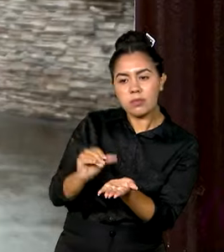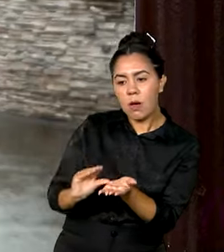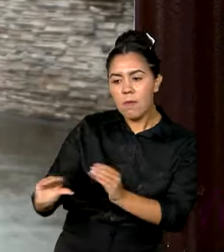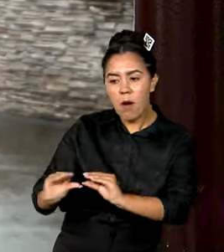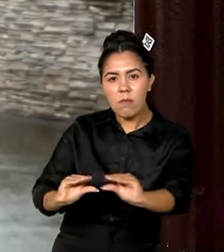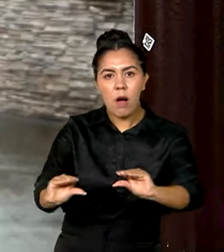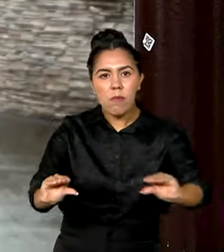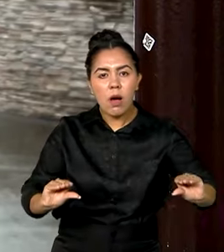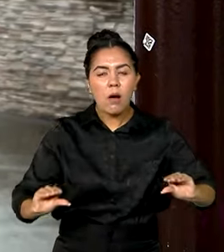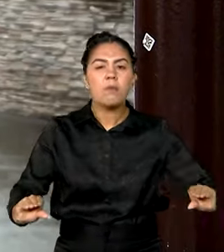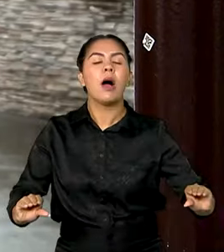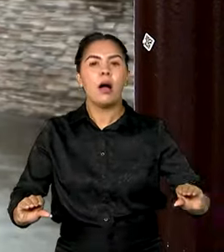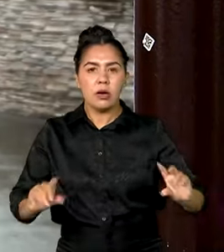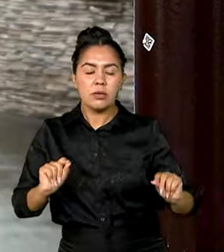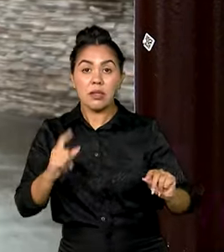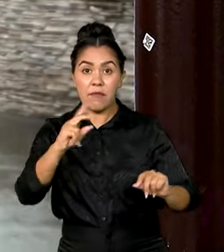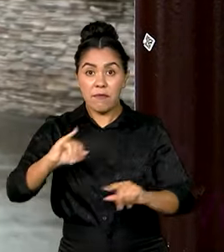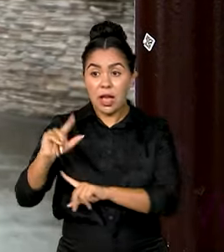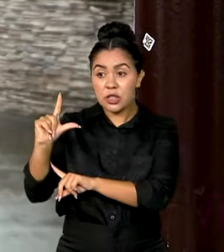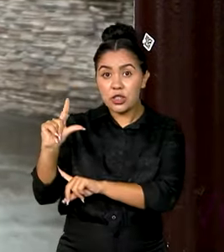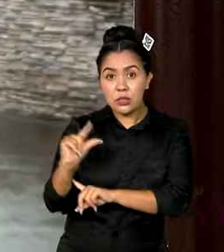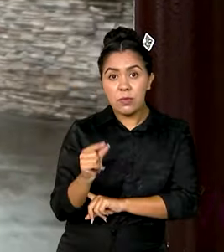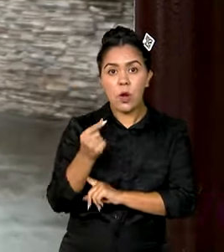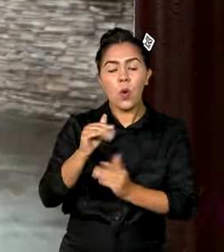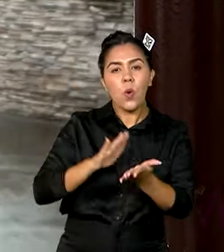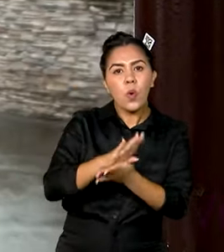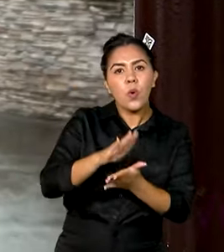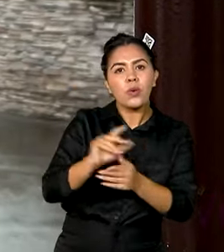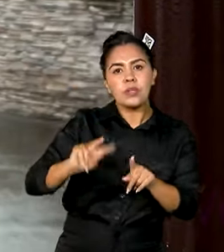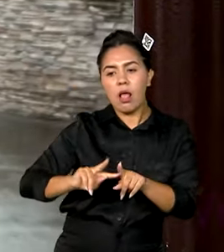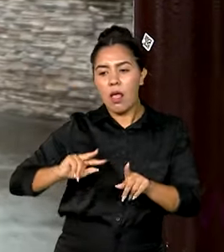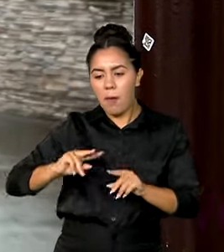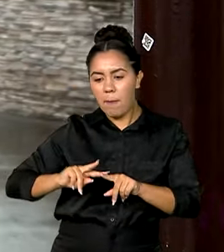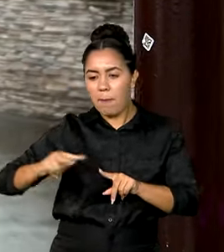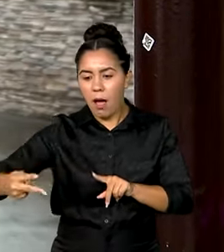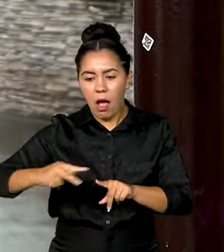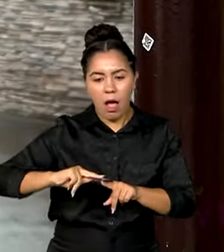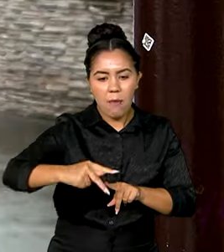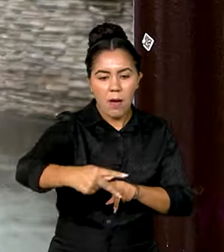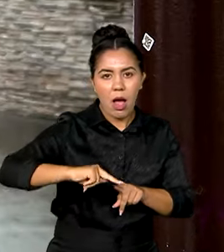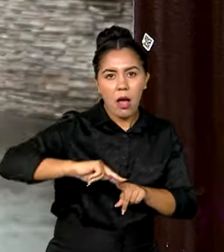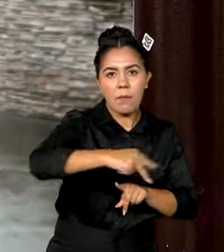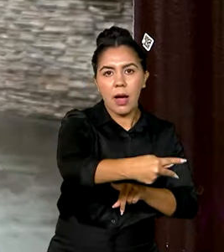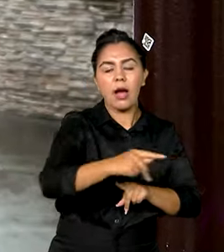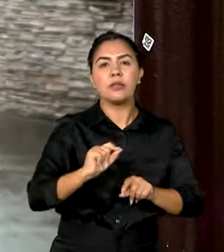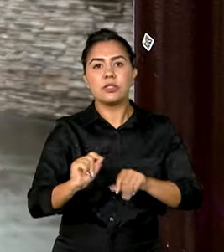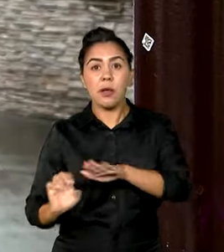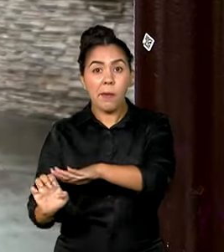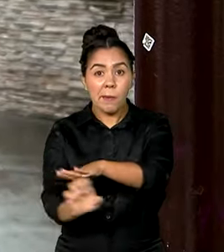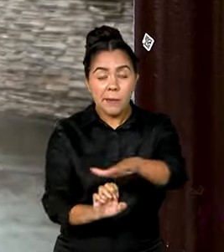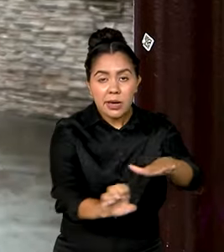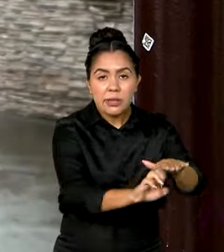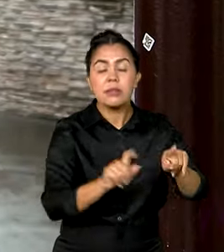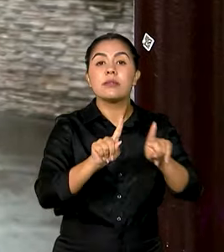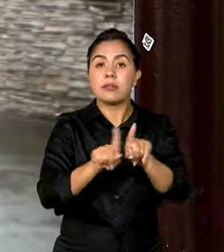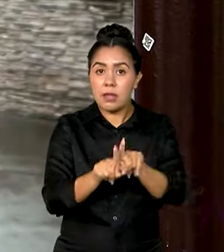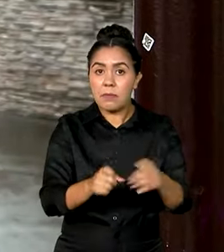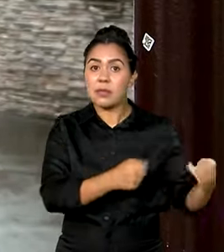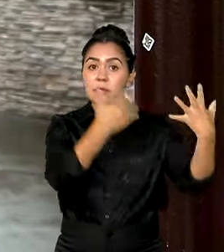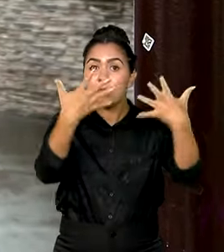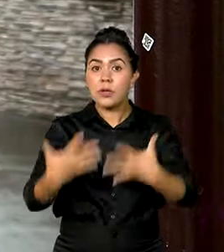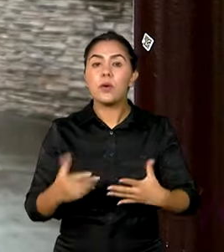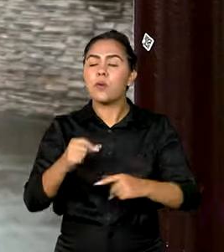moedas locais que vão reduzir os custos de transação de pequenas e médias empresas. O presidente destacou ainda a